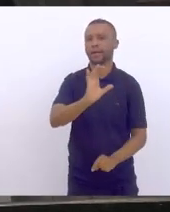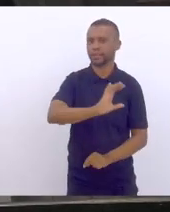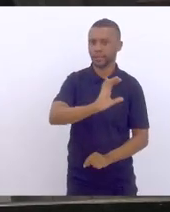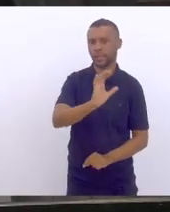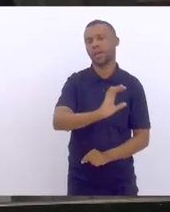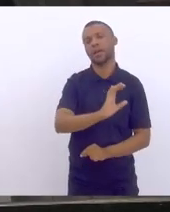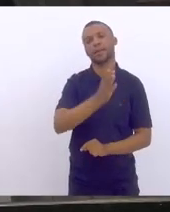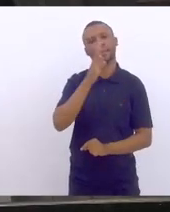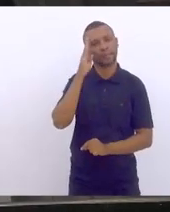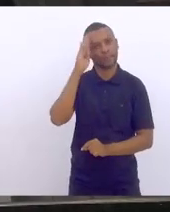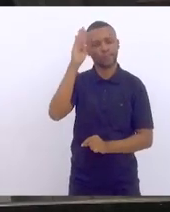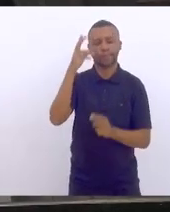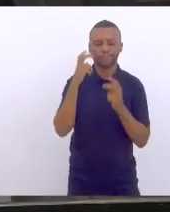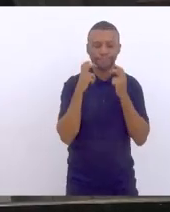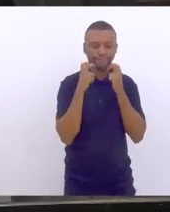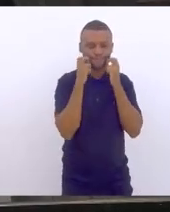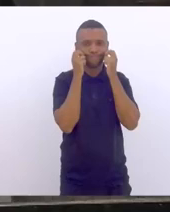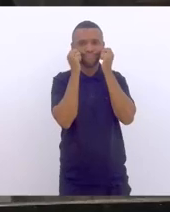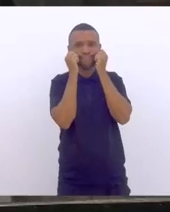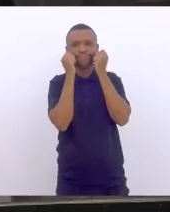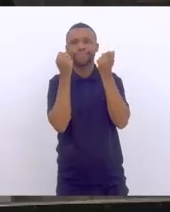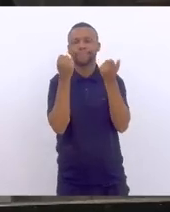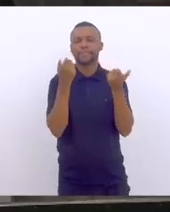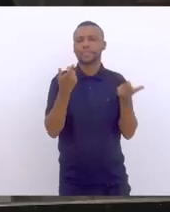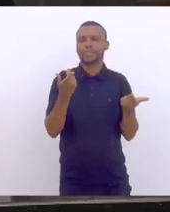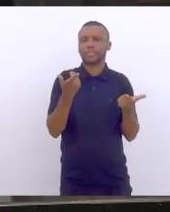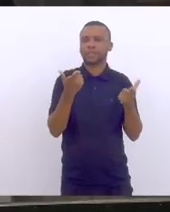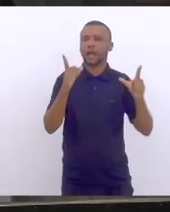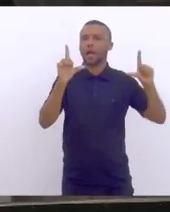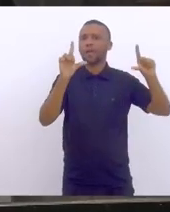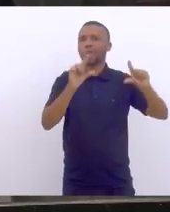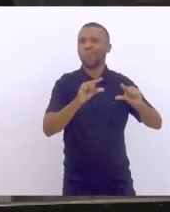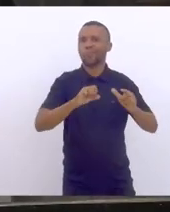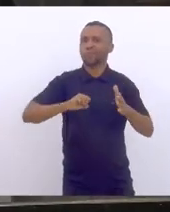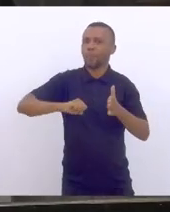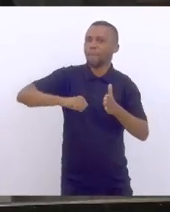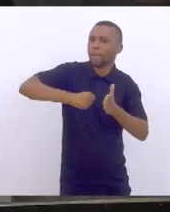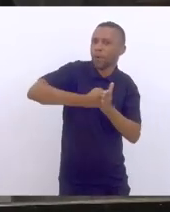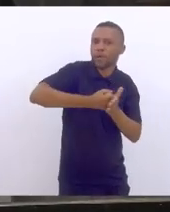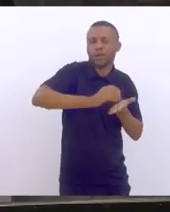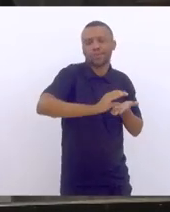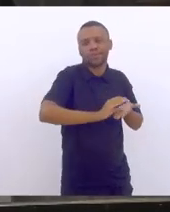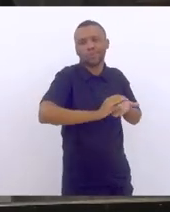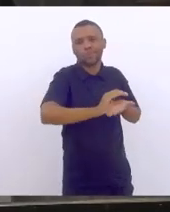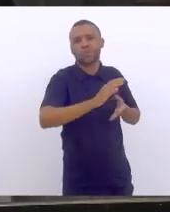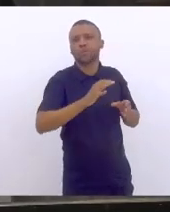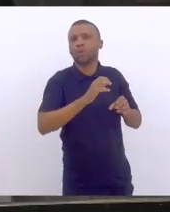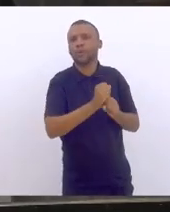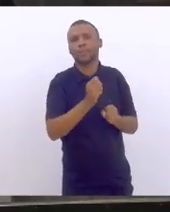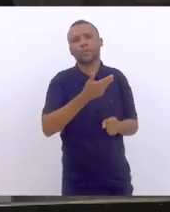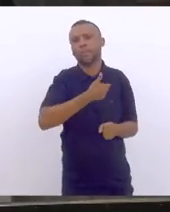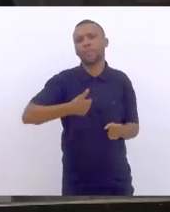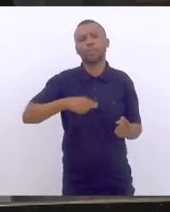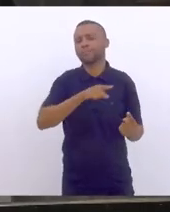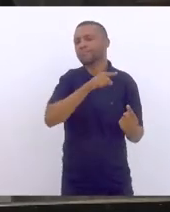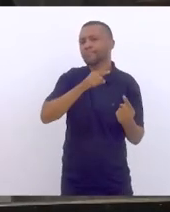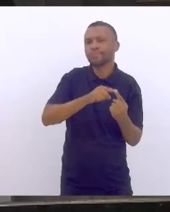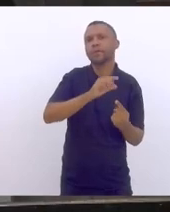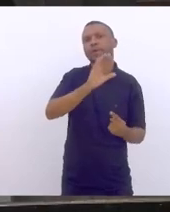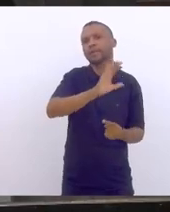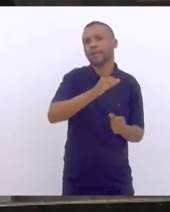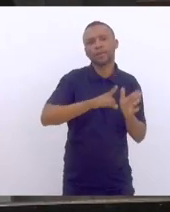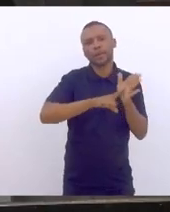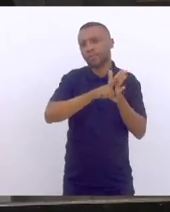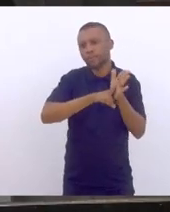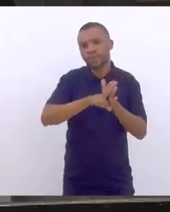de vista da redução, do sobrestamento, do contingenciamento do orçamento público destinado à ciência e pesquisa.